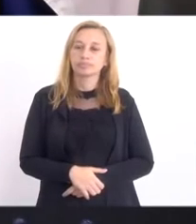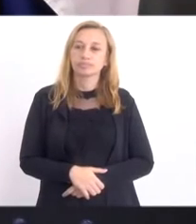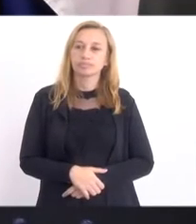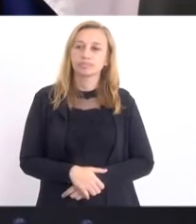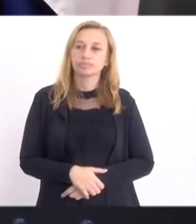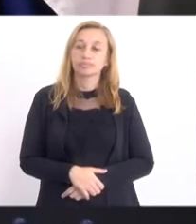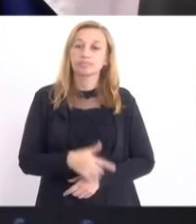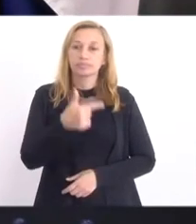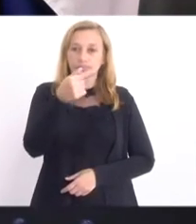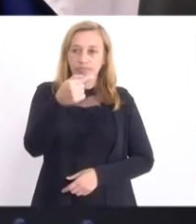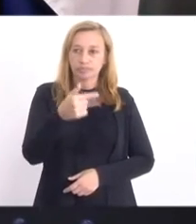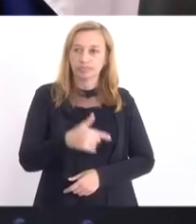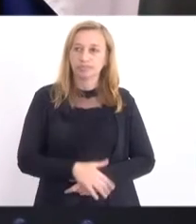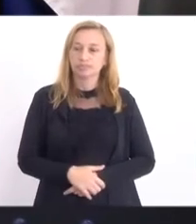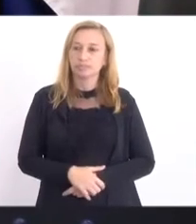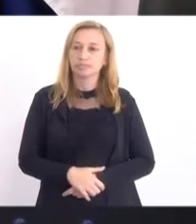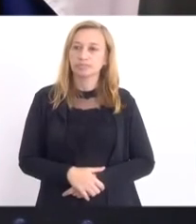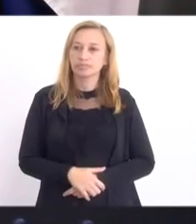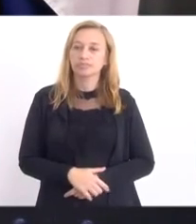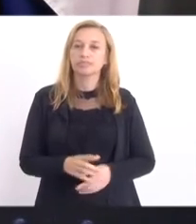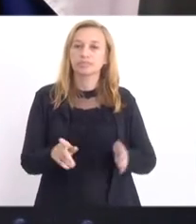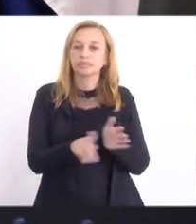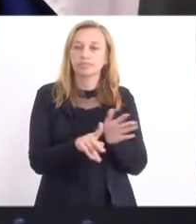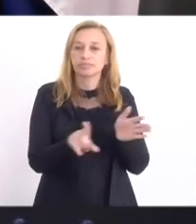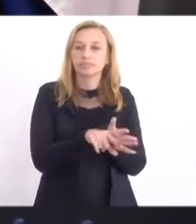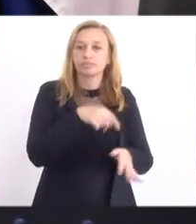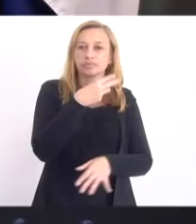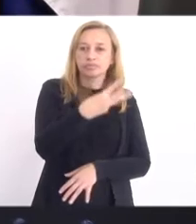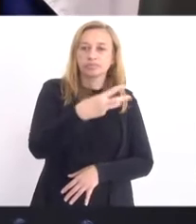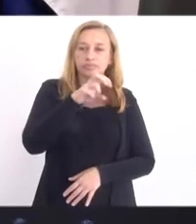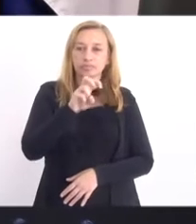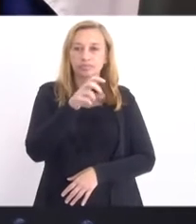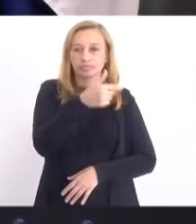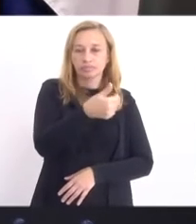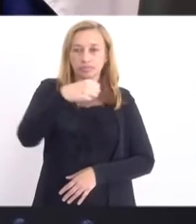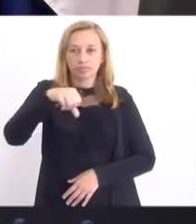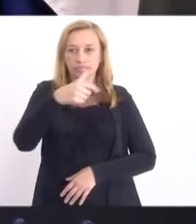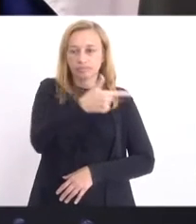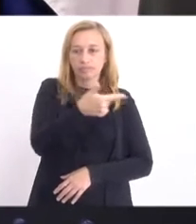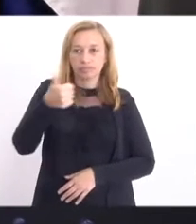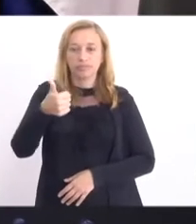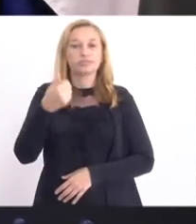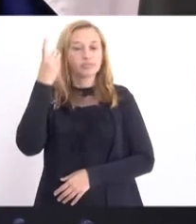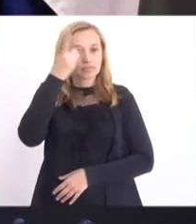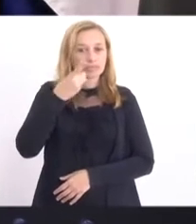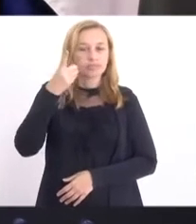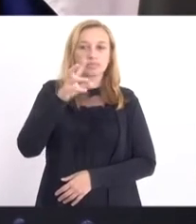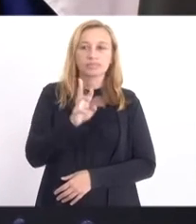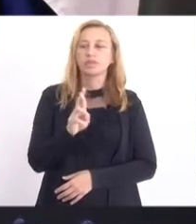Sete. Projeto de lei 3.519, 2021, autoria do deputado Brasão.